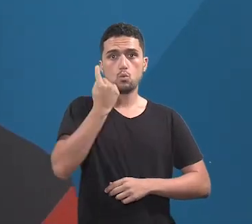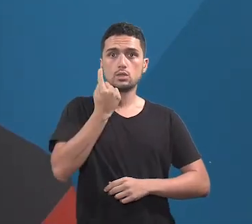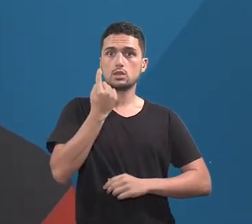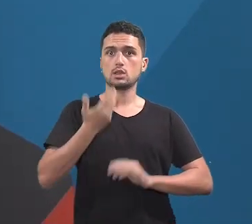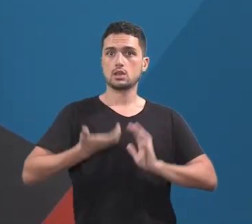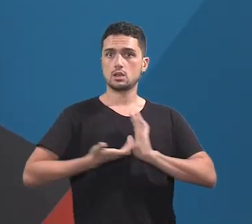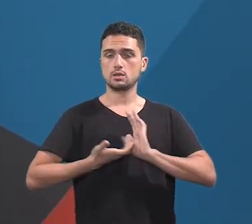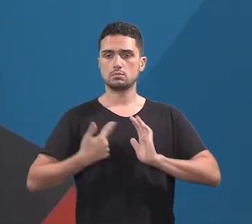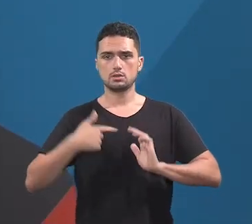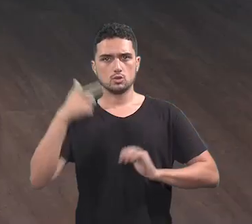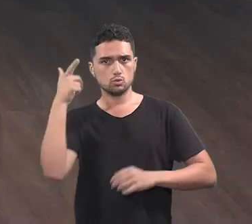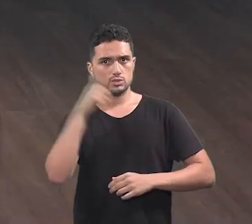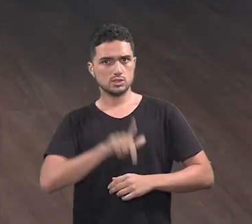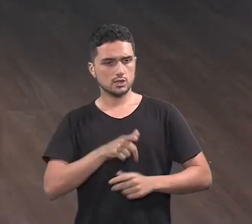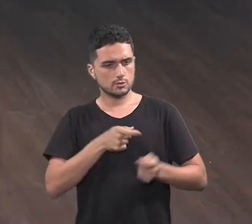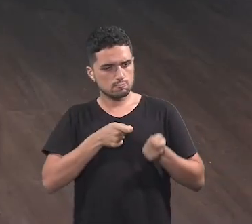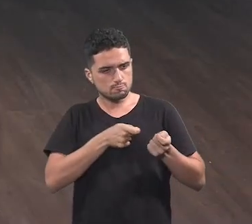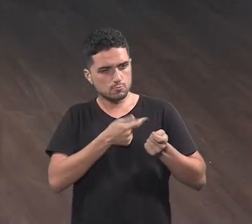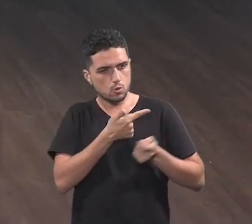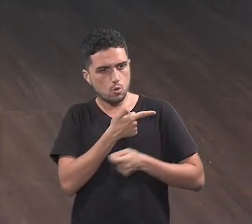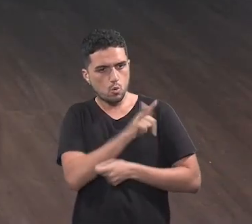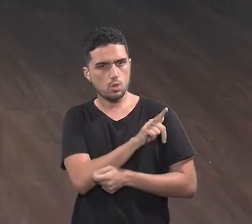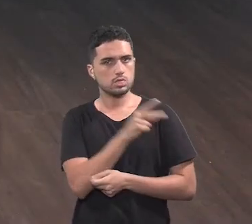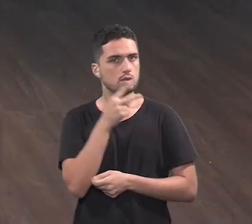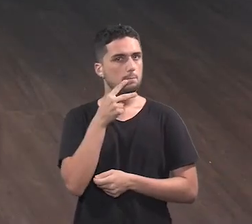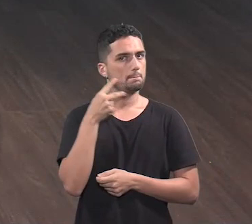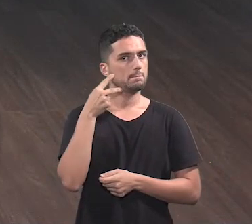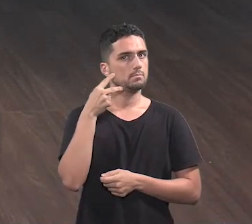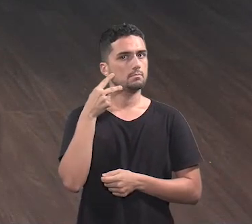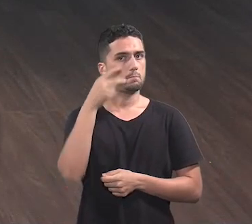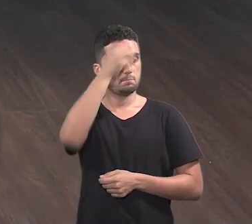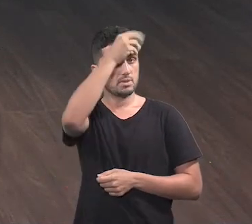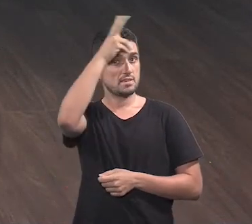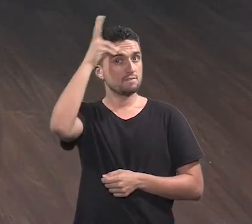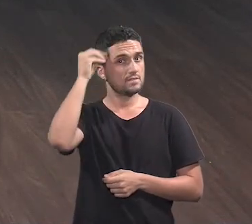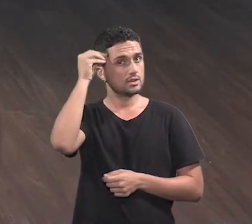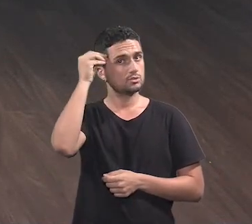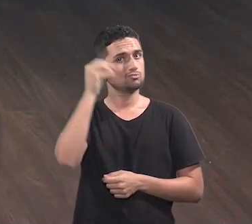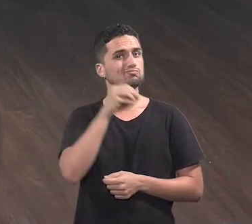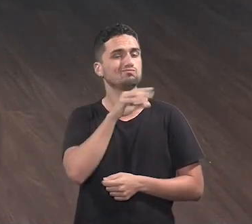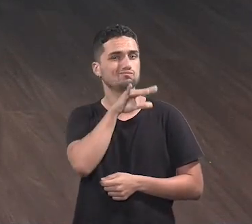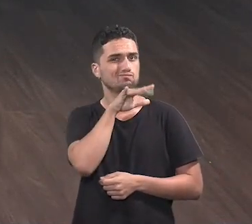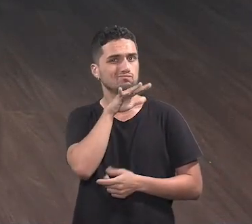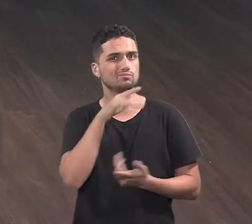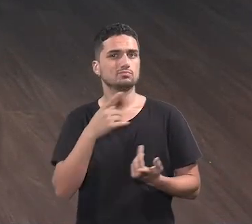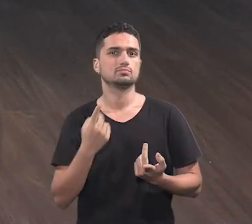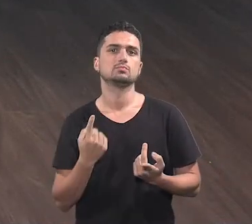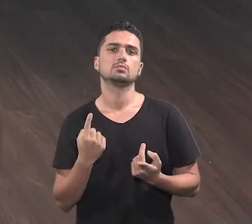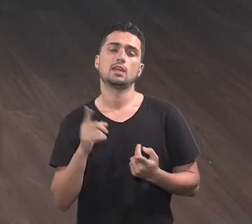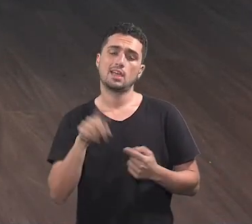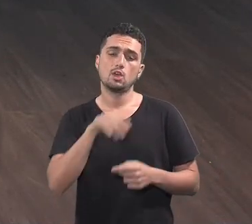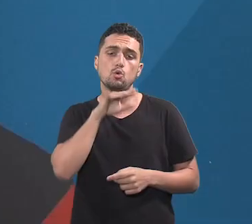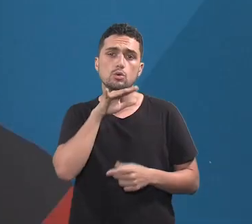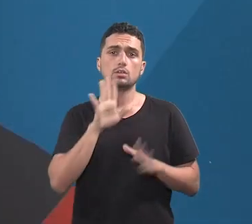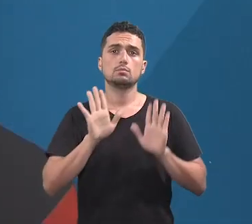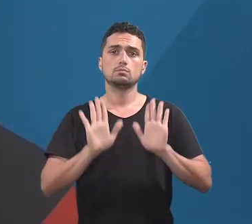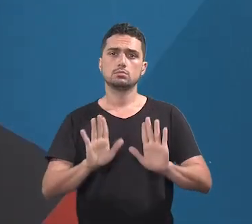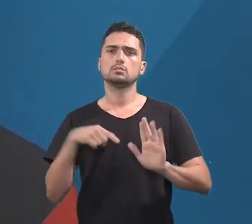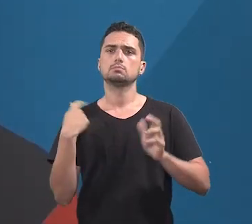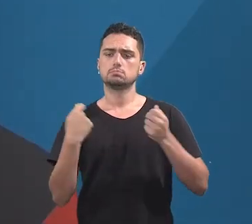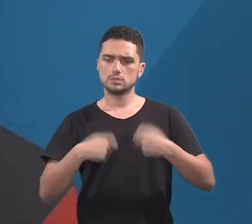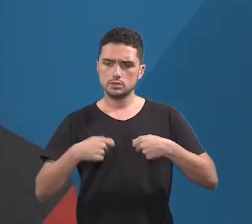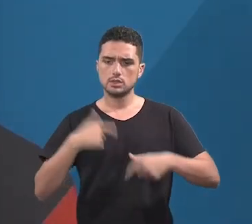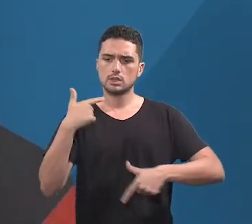em 454 anos que caçou um prefeito. Isso é ruim para a cidade, isso é ruim para a população, é ruim para a imagem política, mas a gente